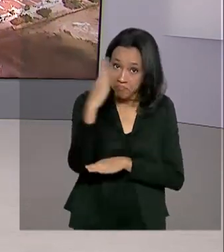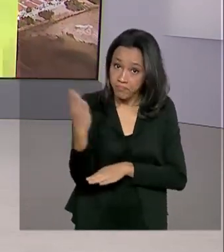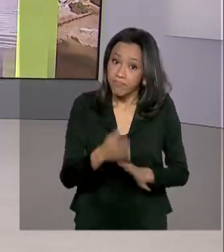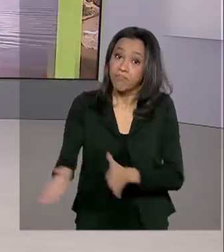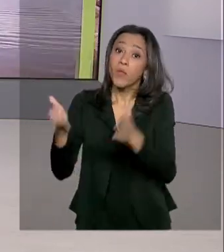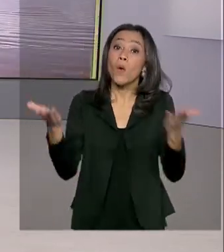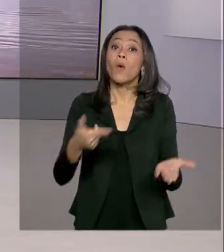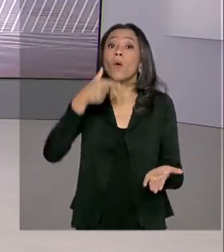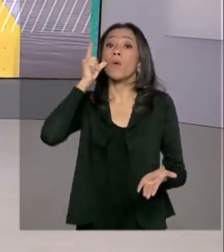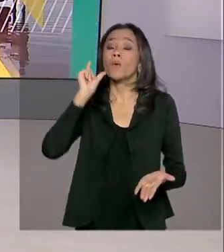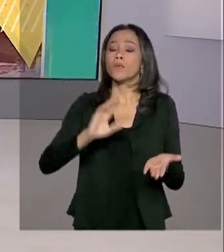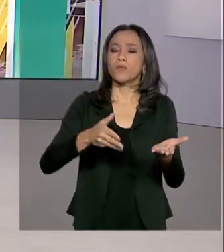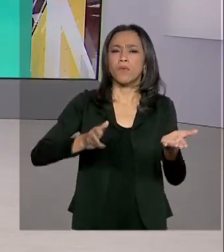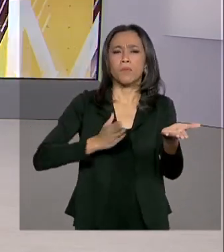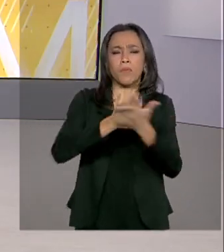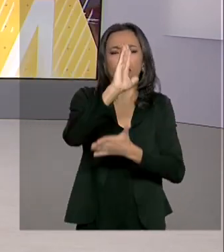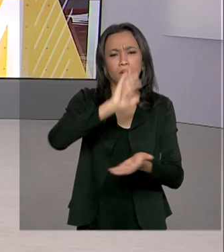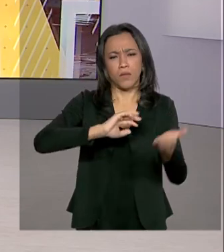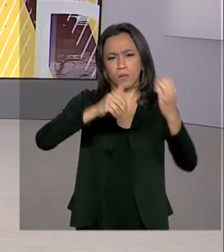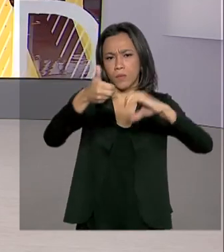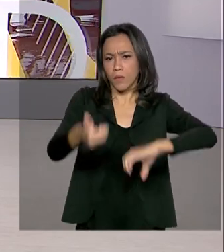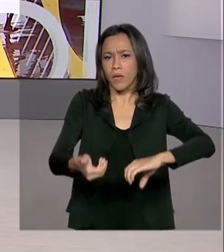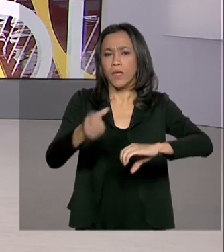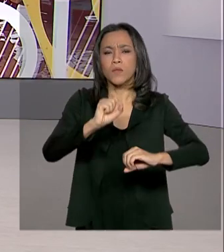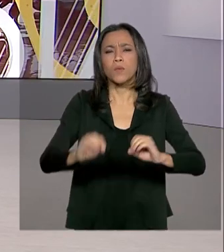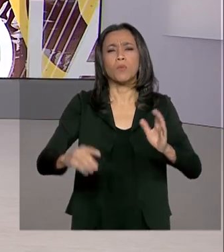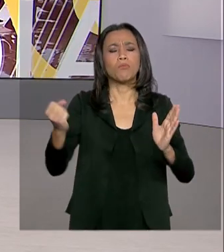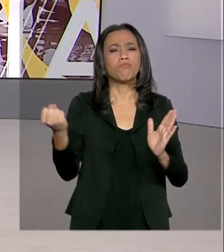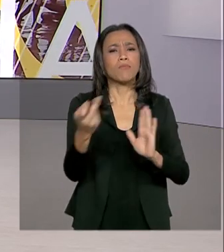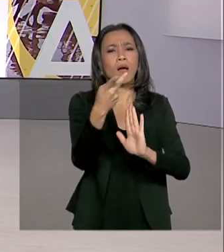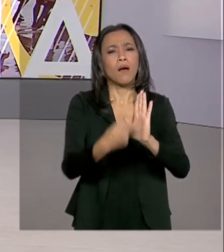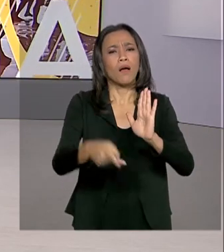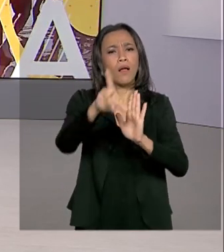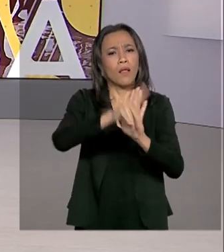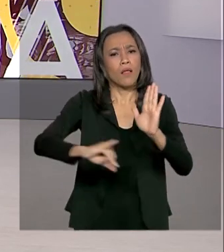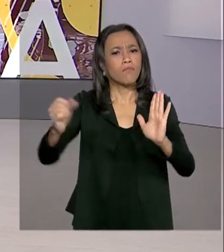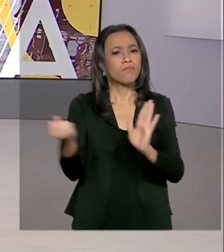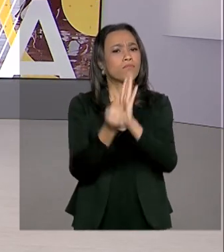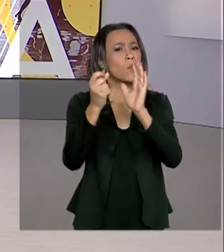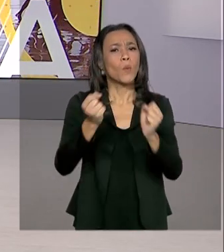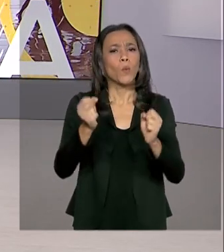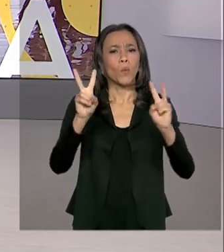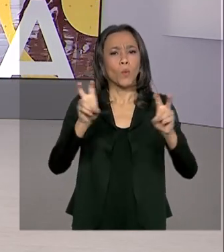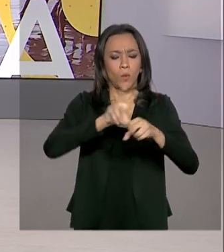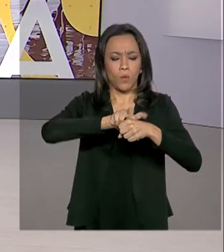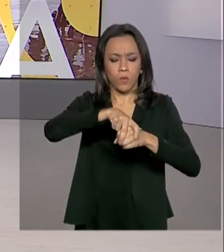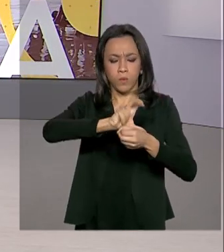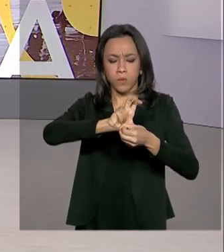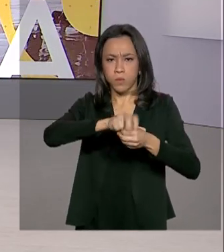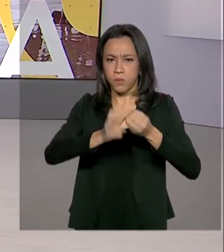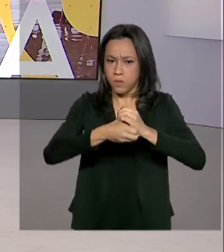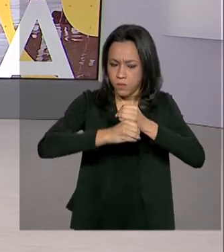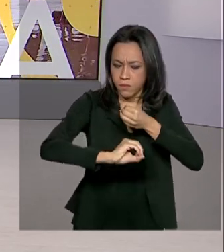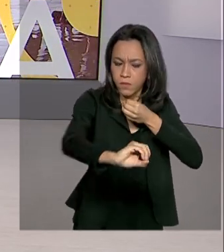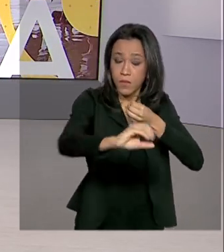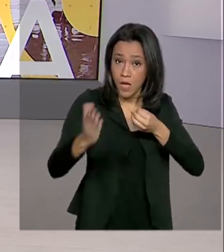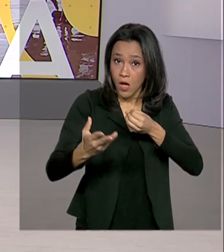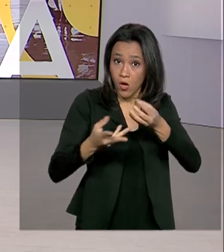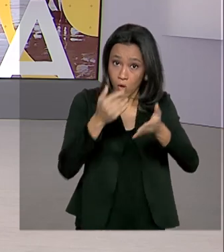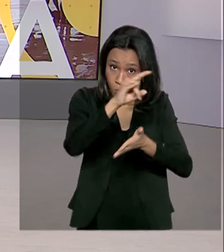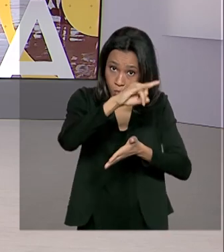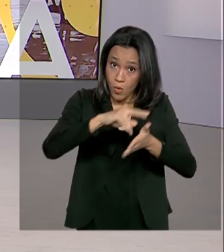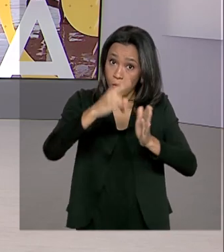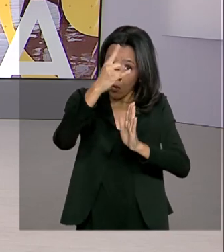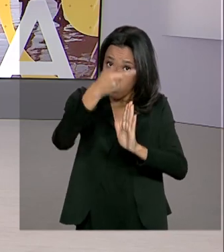aprovou ontem o novo marco regulatório do saneamento básico. O projeto segue agora para a sanção presidencial. E quem tem